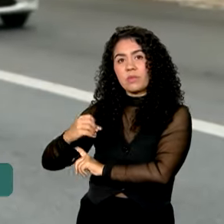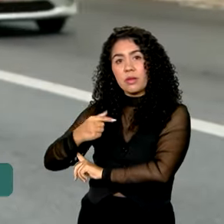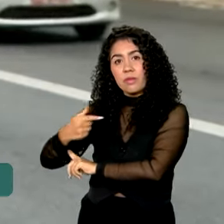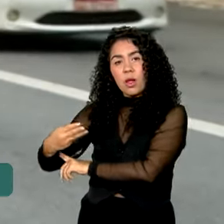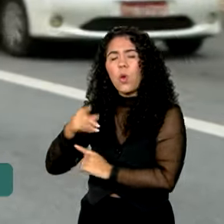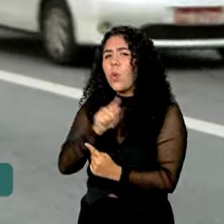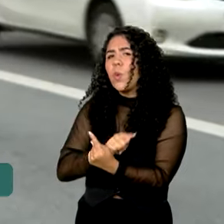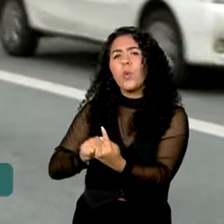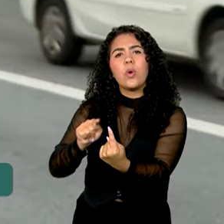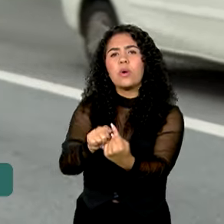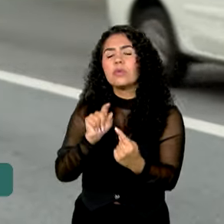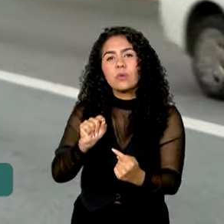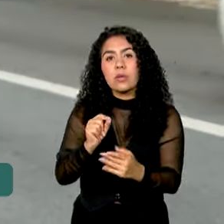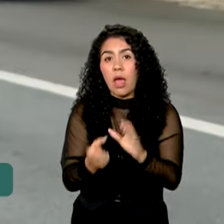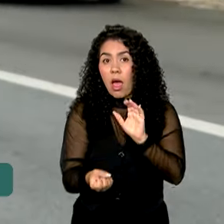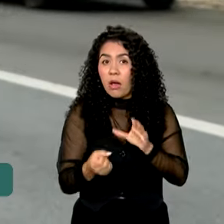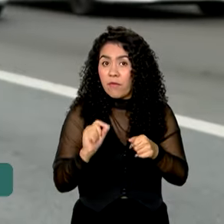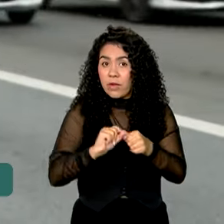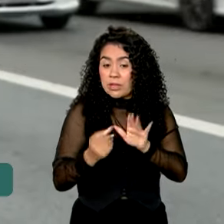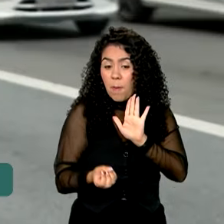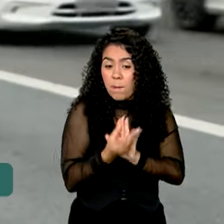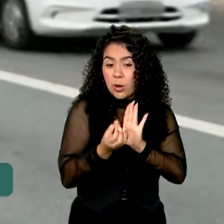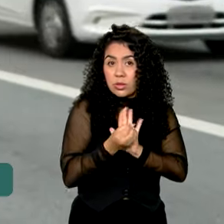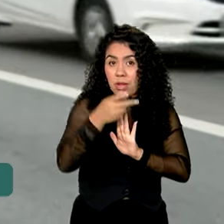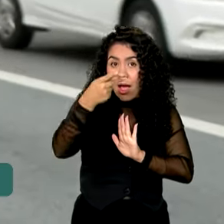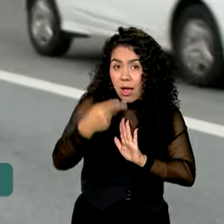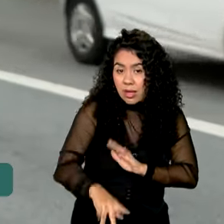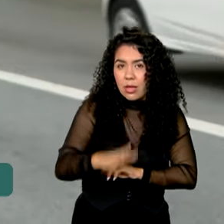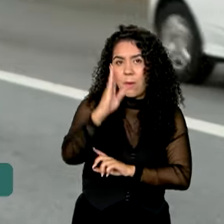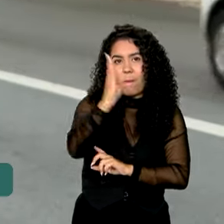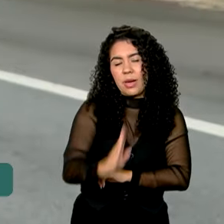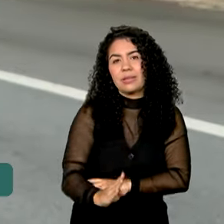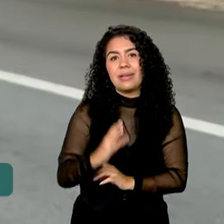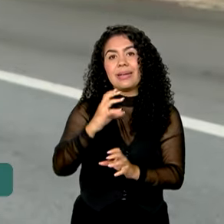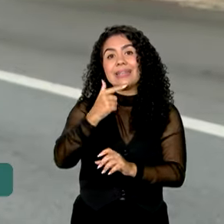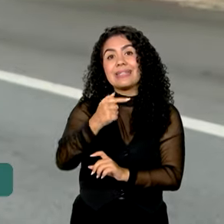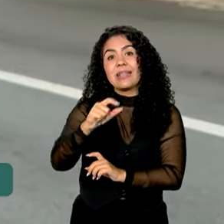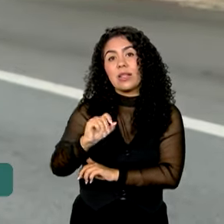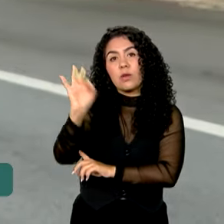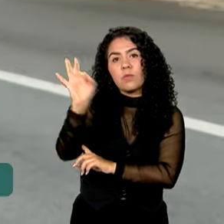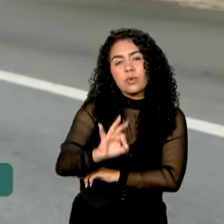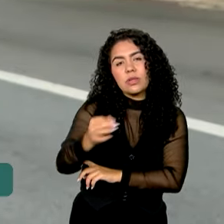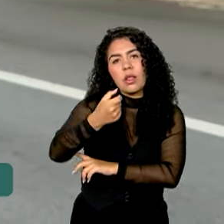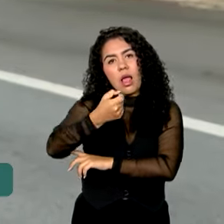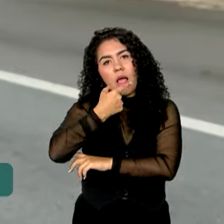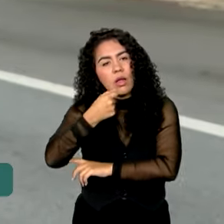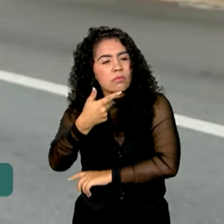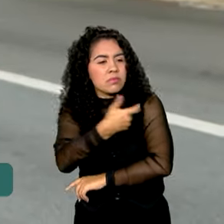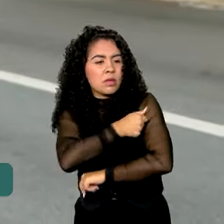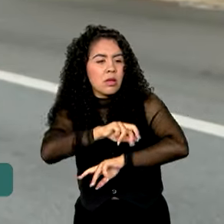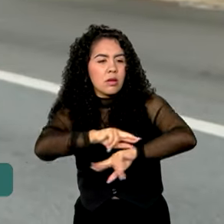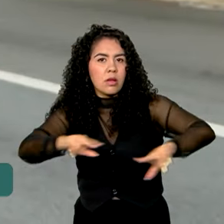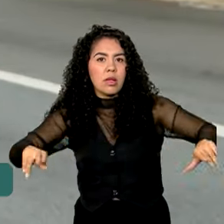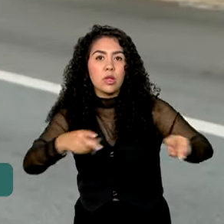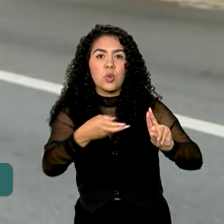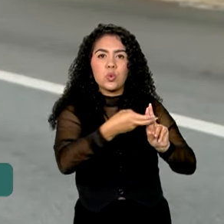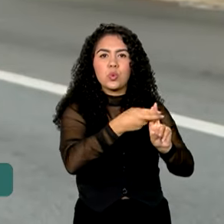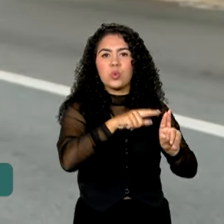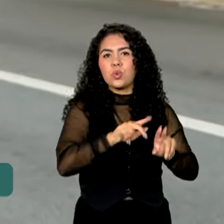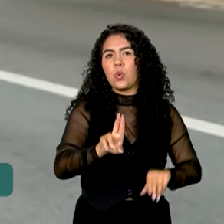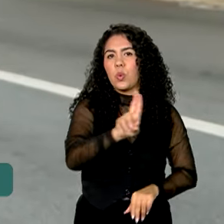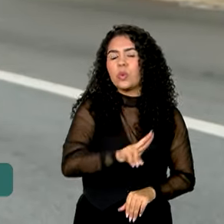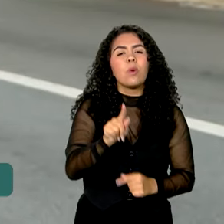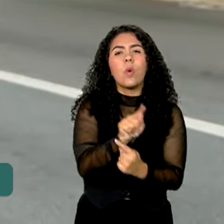é produzir em território nacional 70% dos insumos usados pelo SUS. Com esse